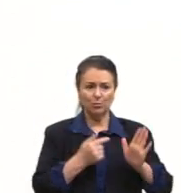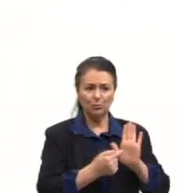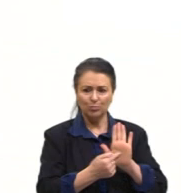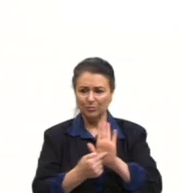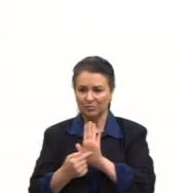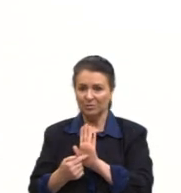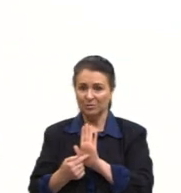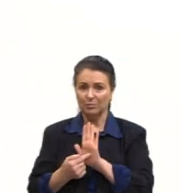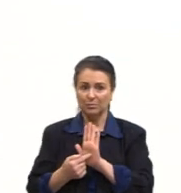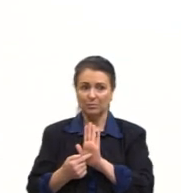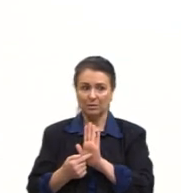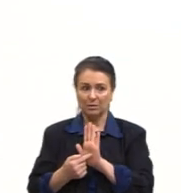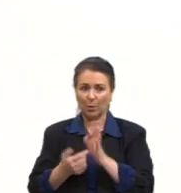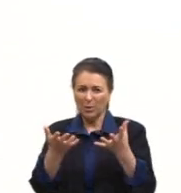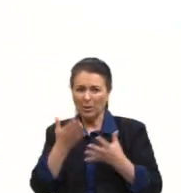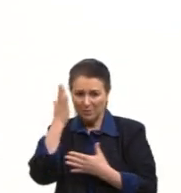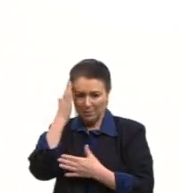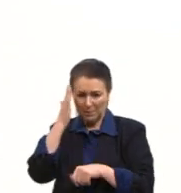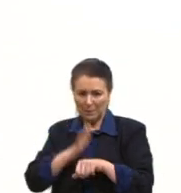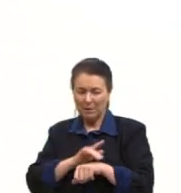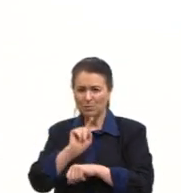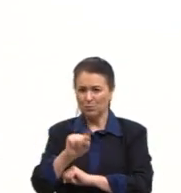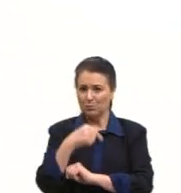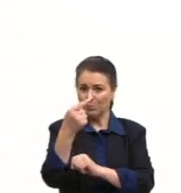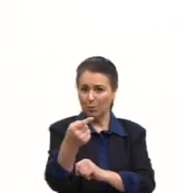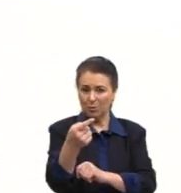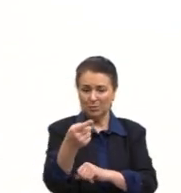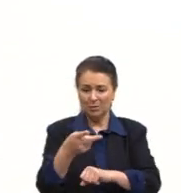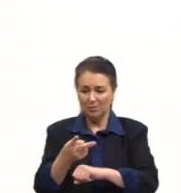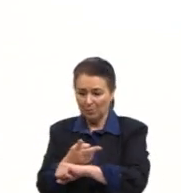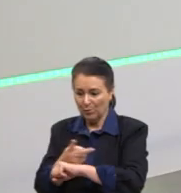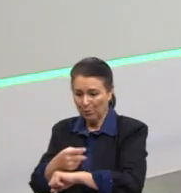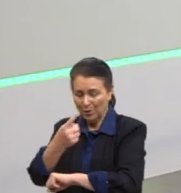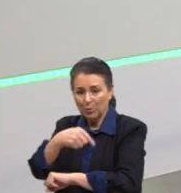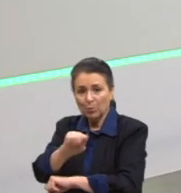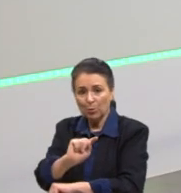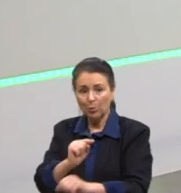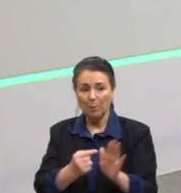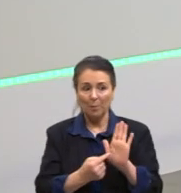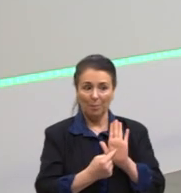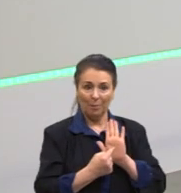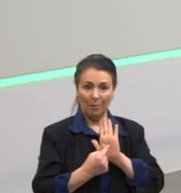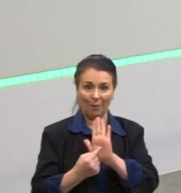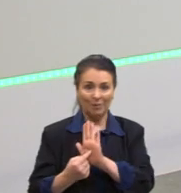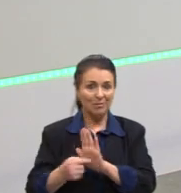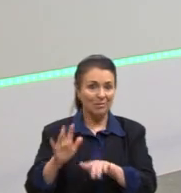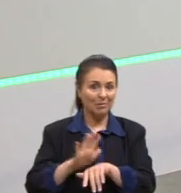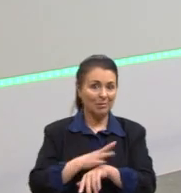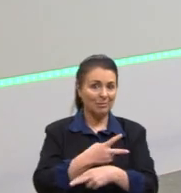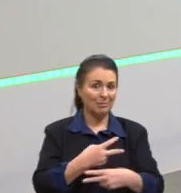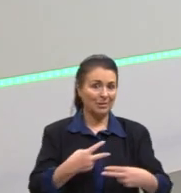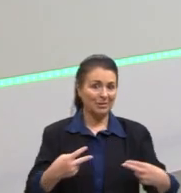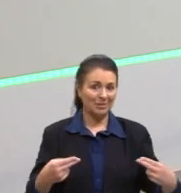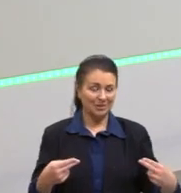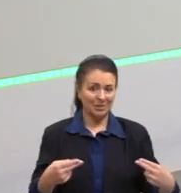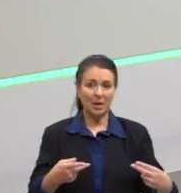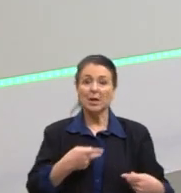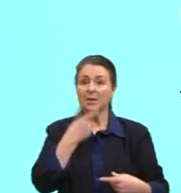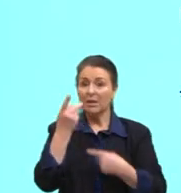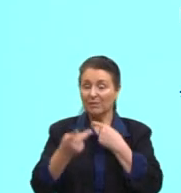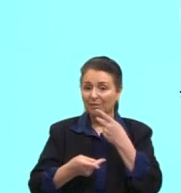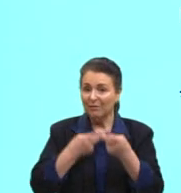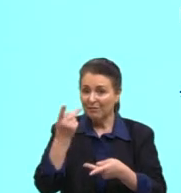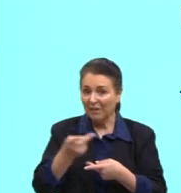saber sobre o outro. E essa busca do outro também nos revela mais. E aí ele faz essa discussão na questão da sexualidade.